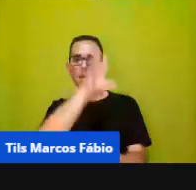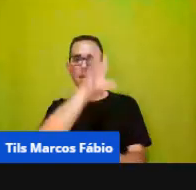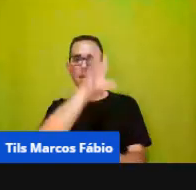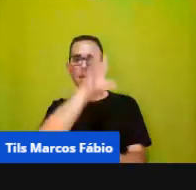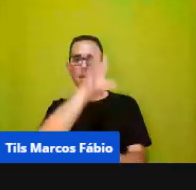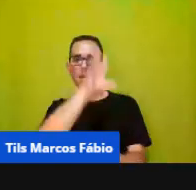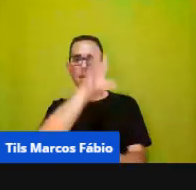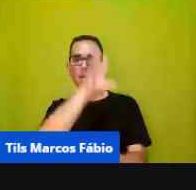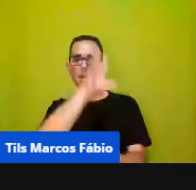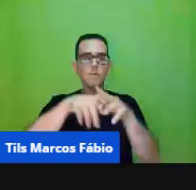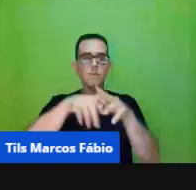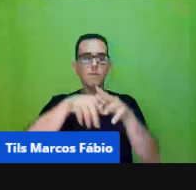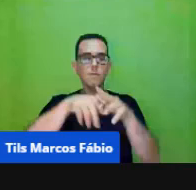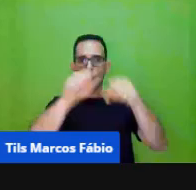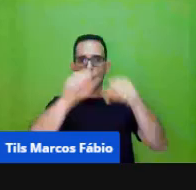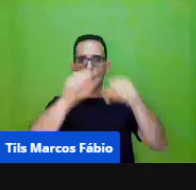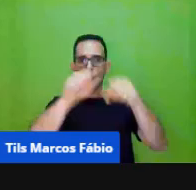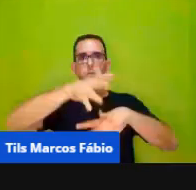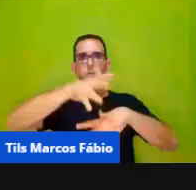próximo por favor